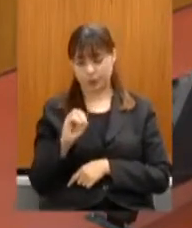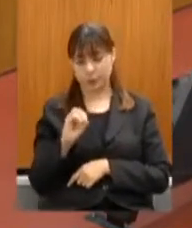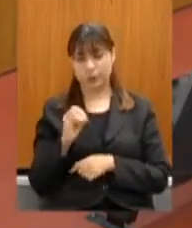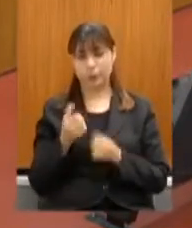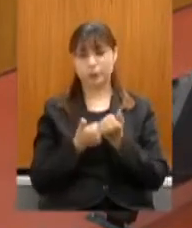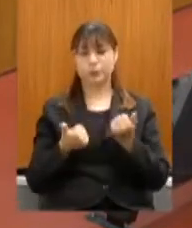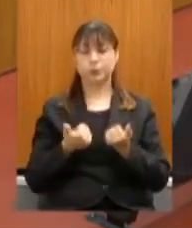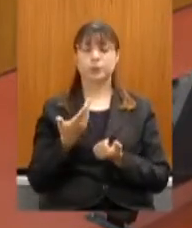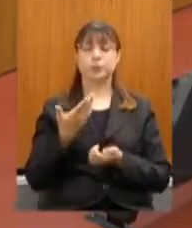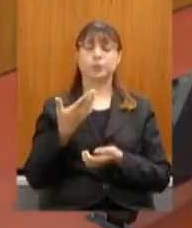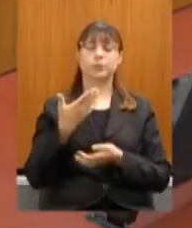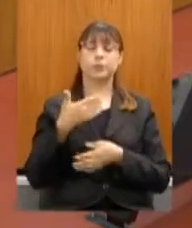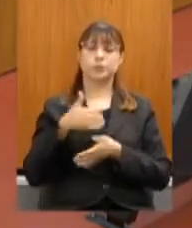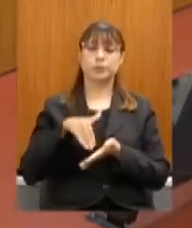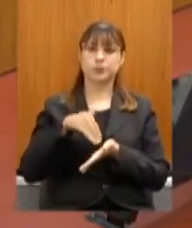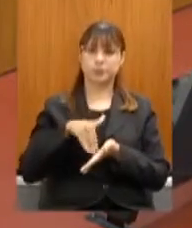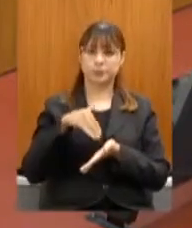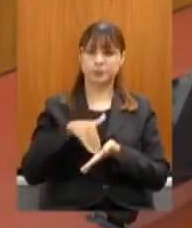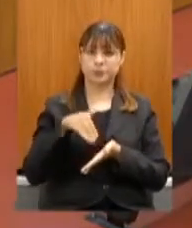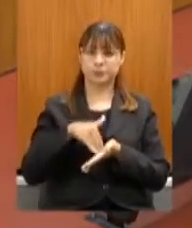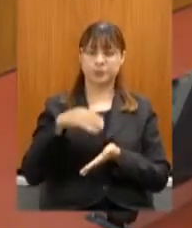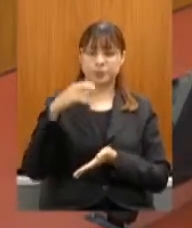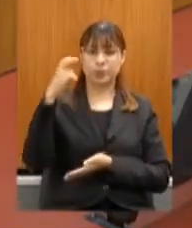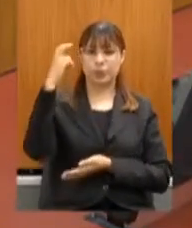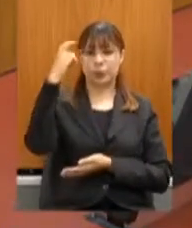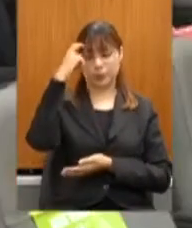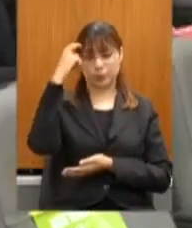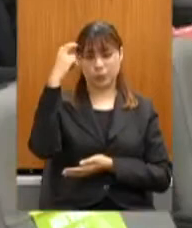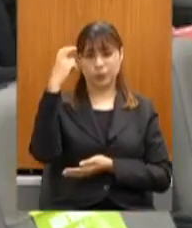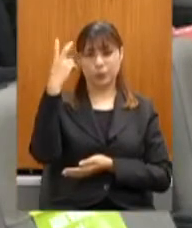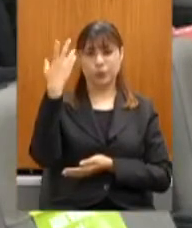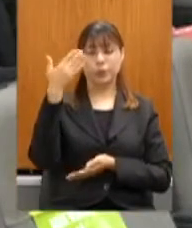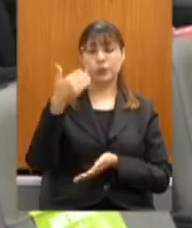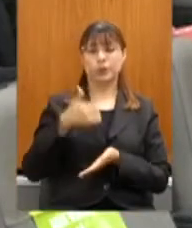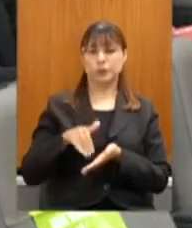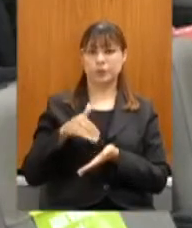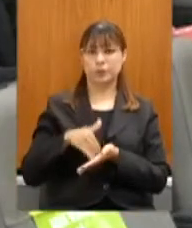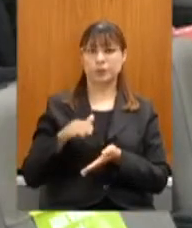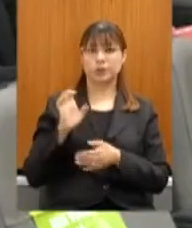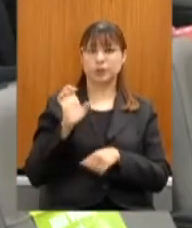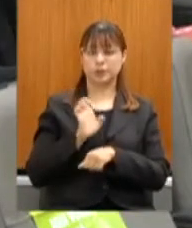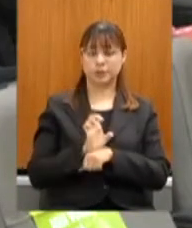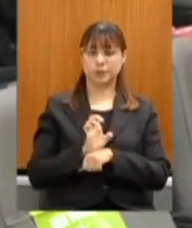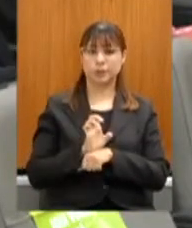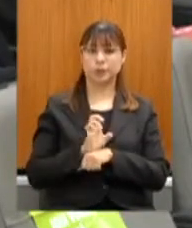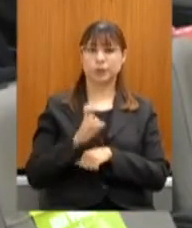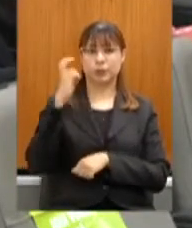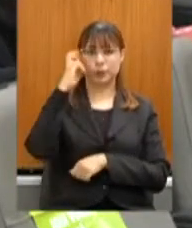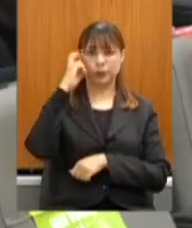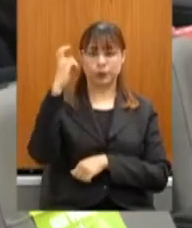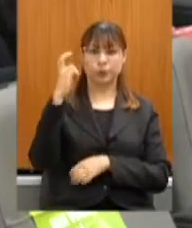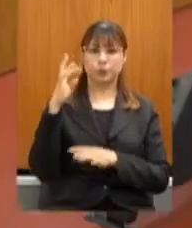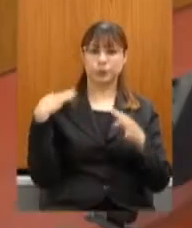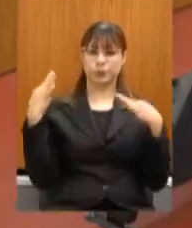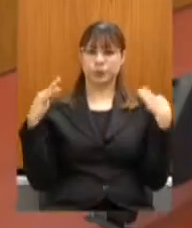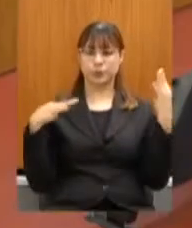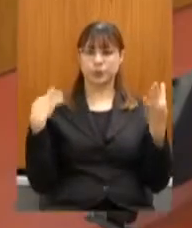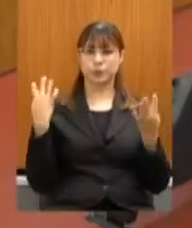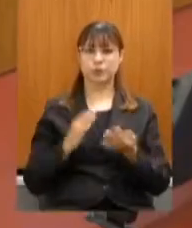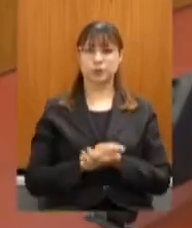subsecretário de Cultura da Secretaria de Estado de Cultura e Turismo.